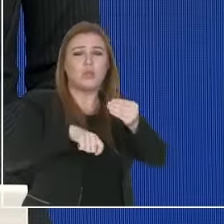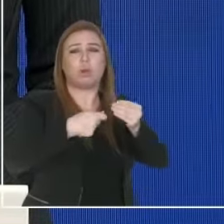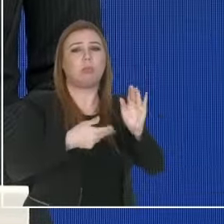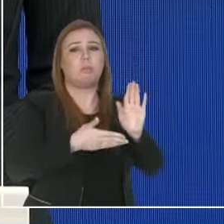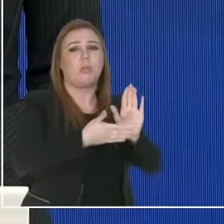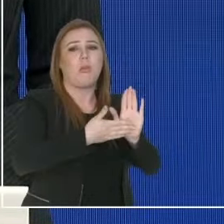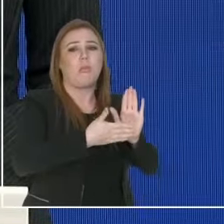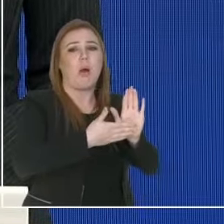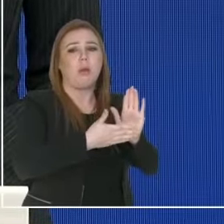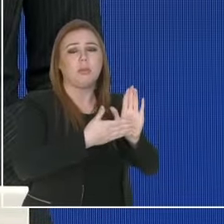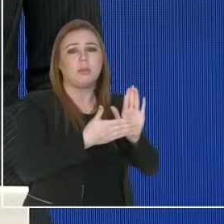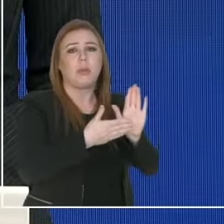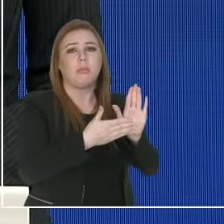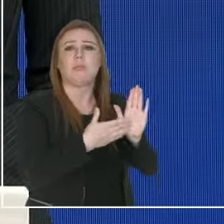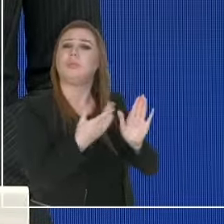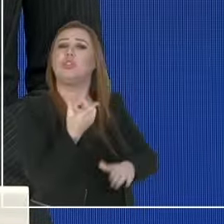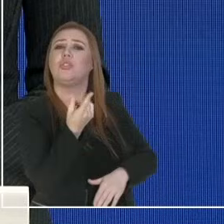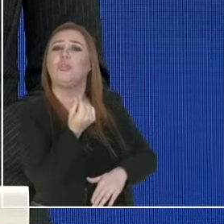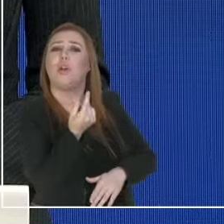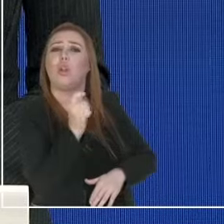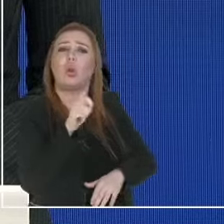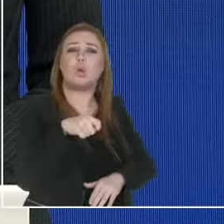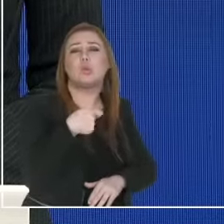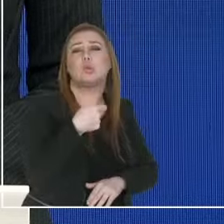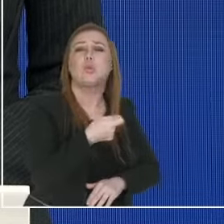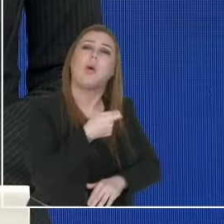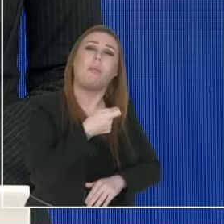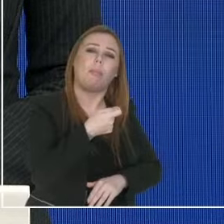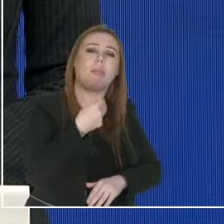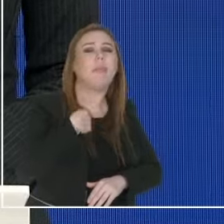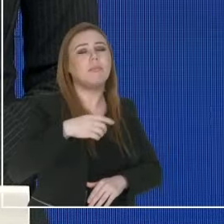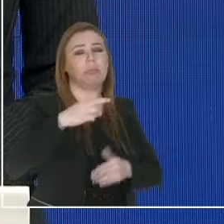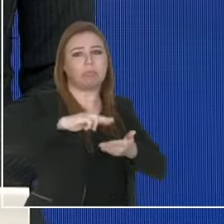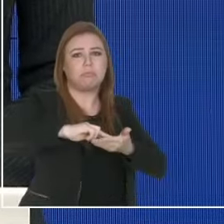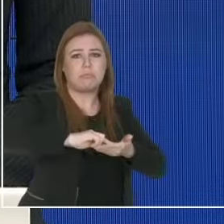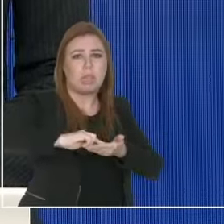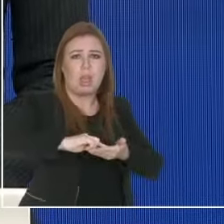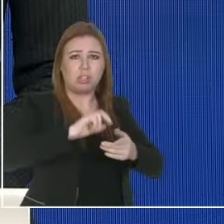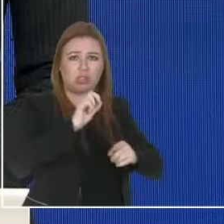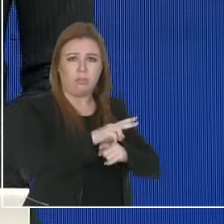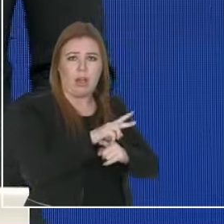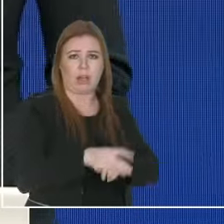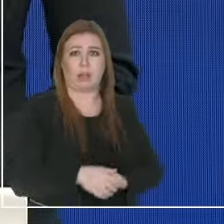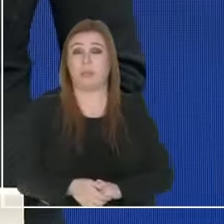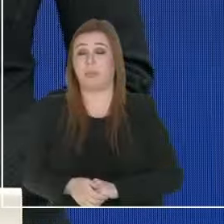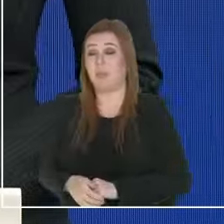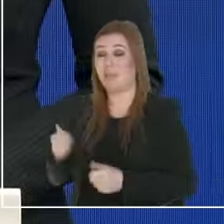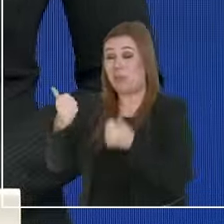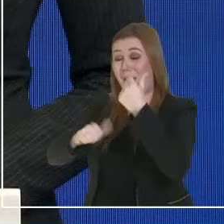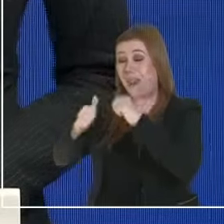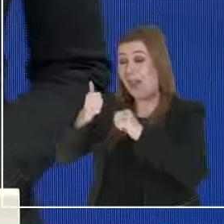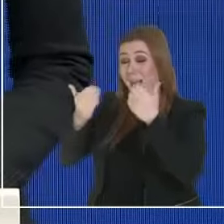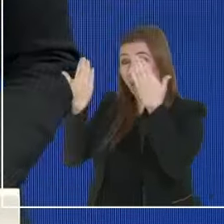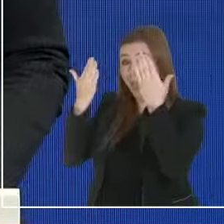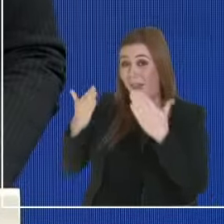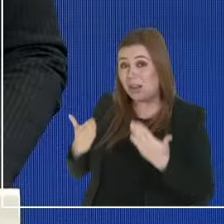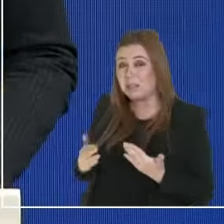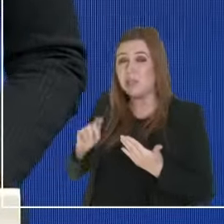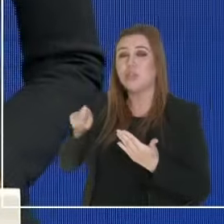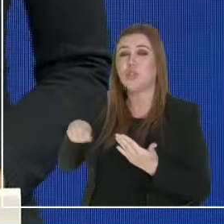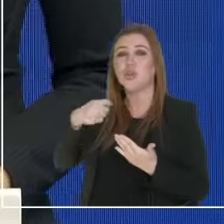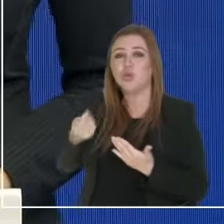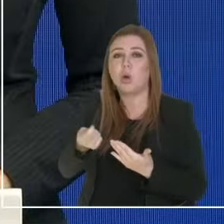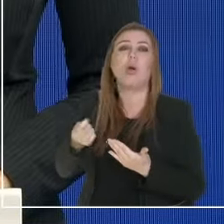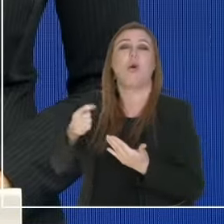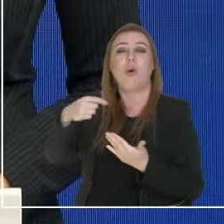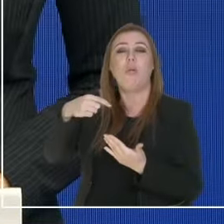construir mais creches e vagas de creches? Nós vamos analisar dentro do orçamento do município, que é aprovado pela Câmara